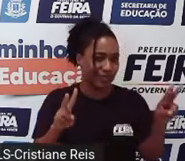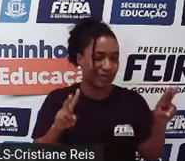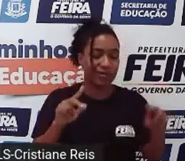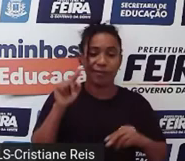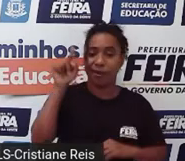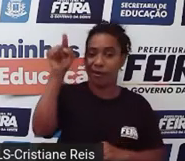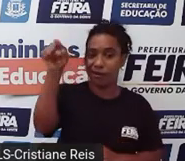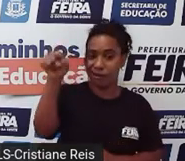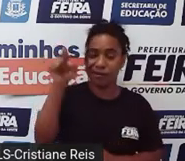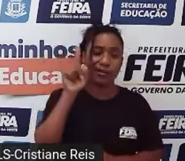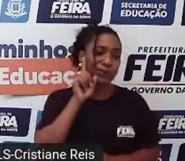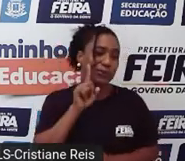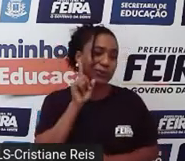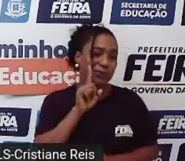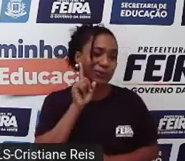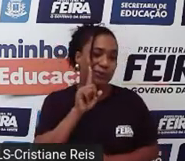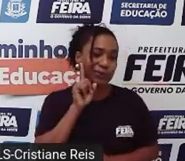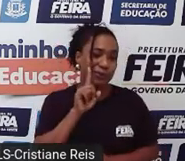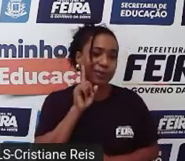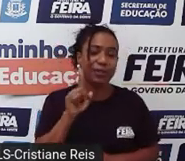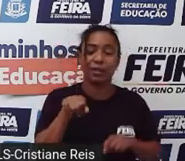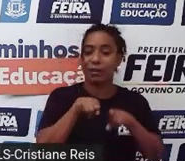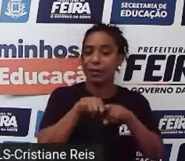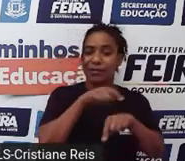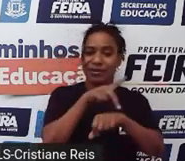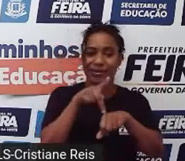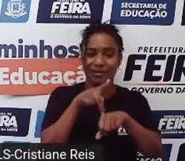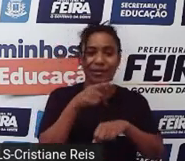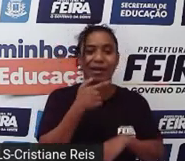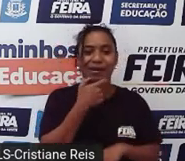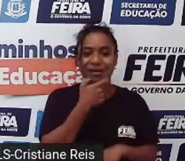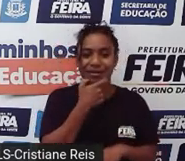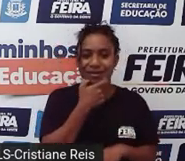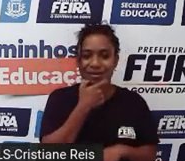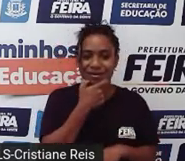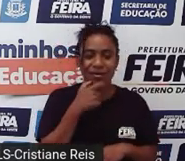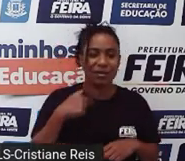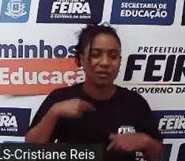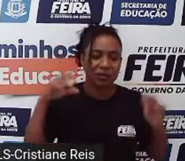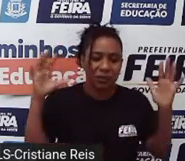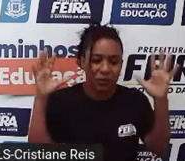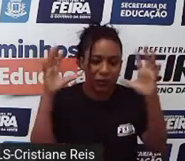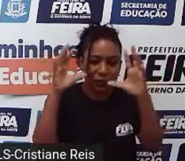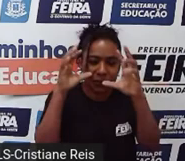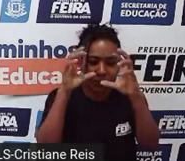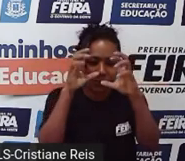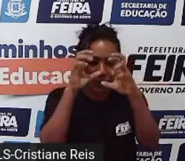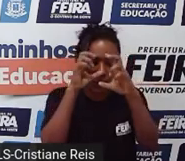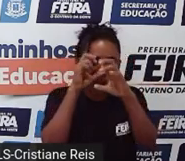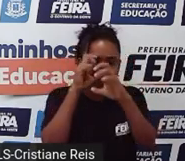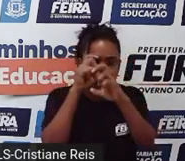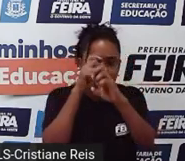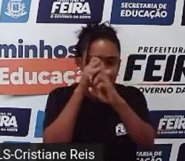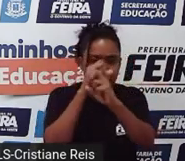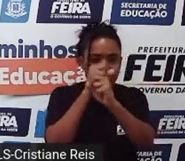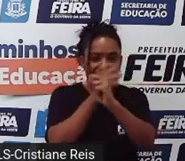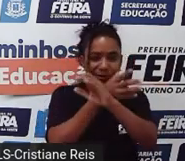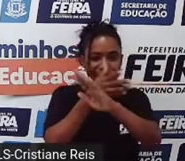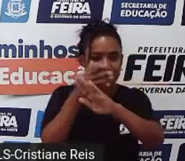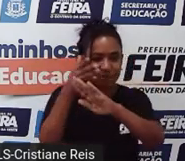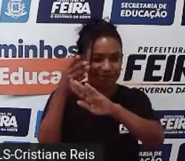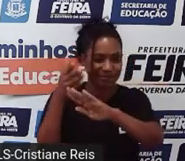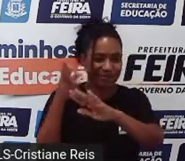mais comum nos Estados Unidos e na Inglaterra. A gente chama de nevoeiros. So, it's fog. É um